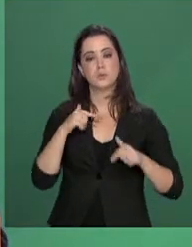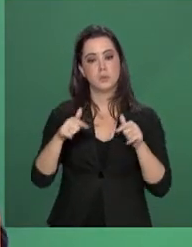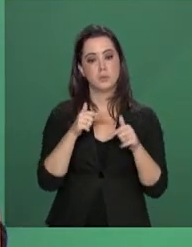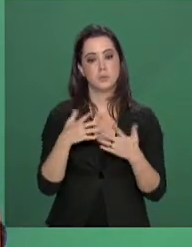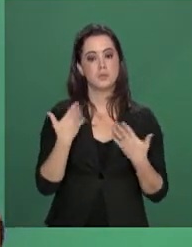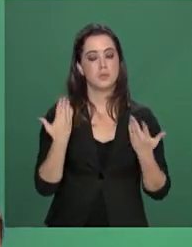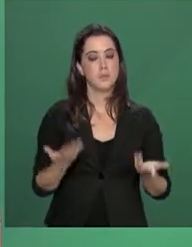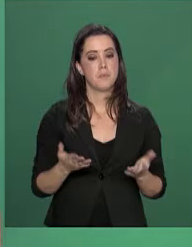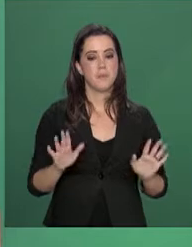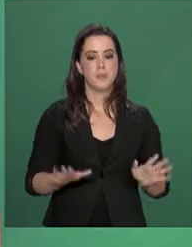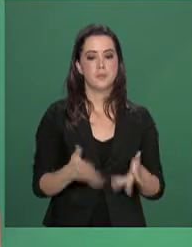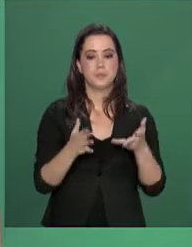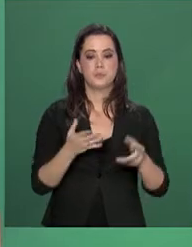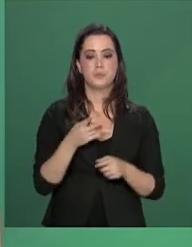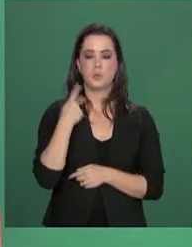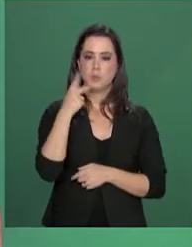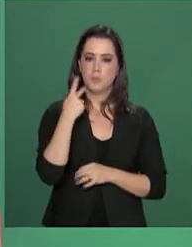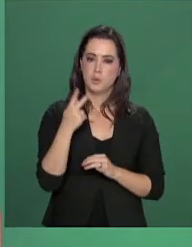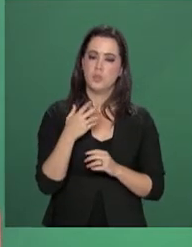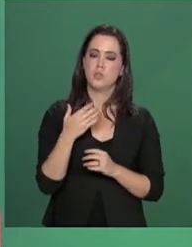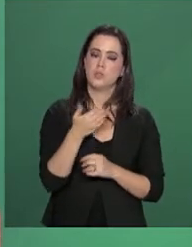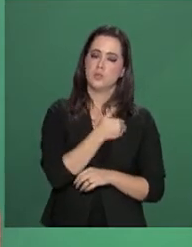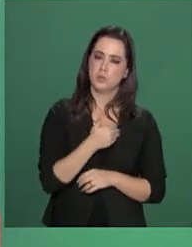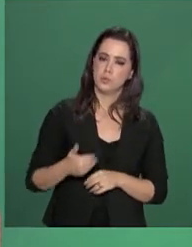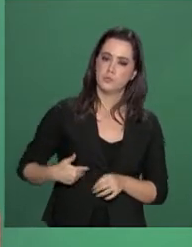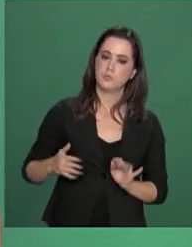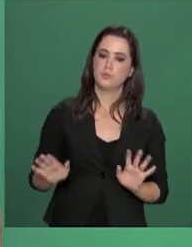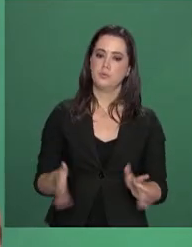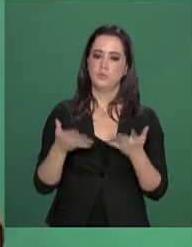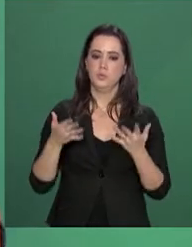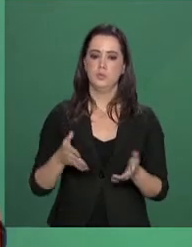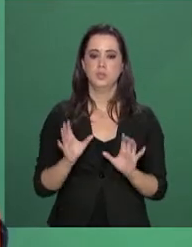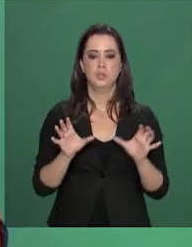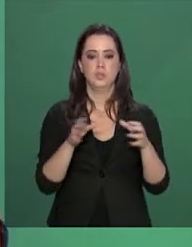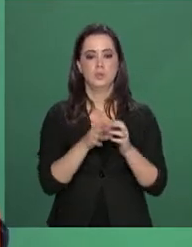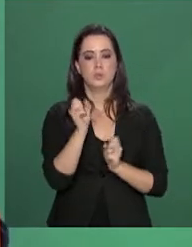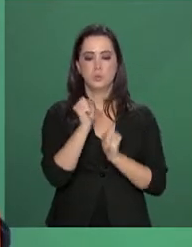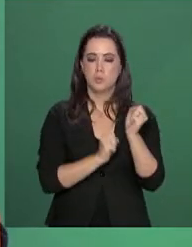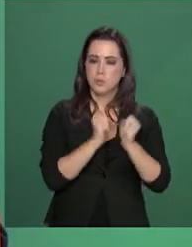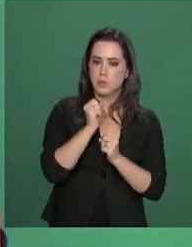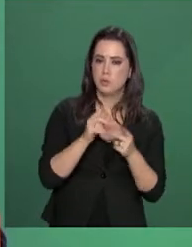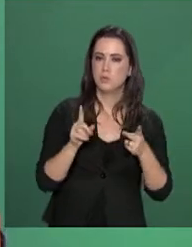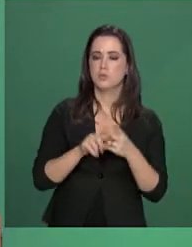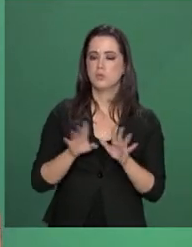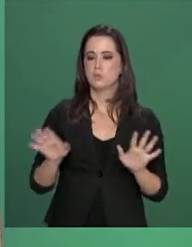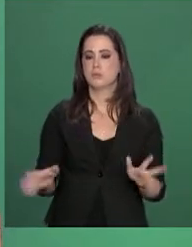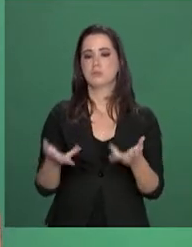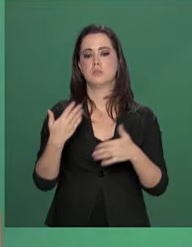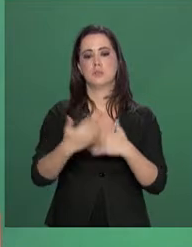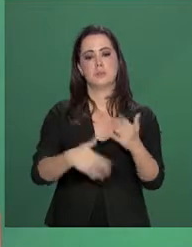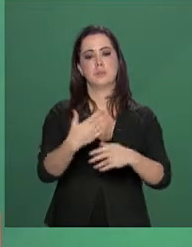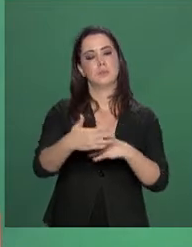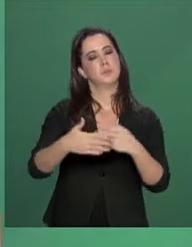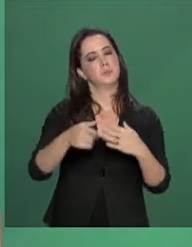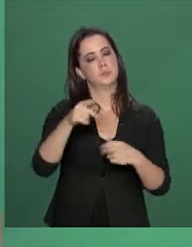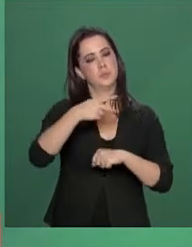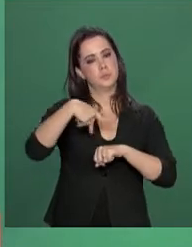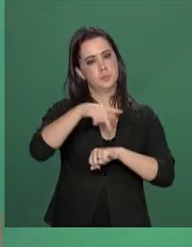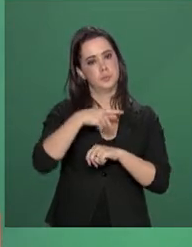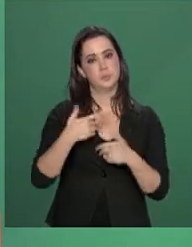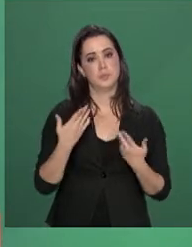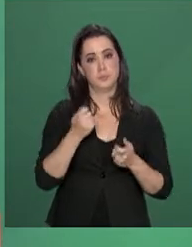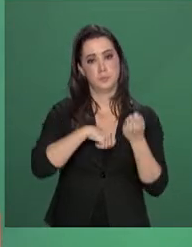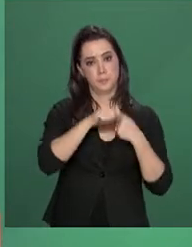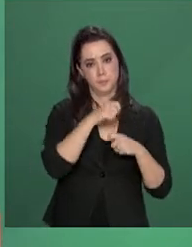atuação, promover políticas públicas que estimulem o setor produtivo e alavanquem o desenvolvimento